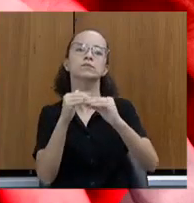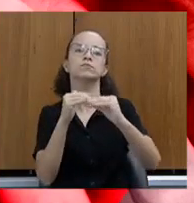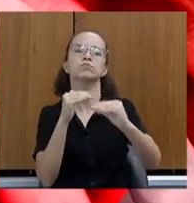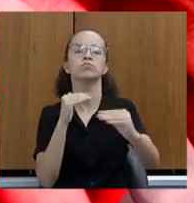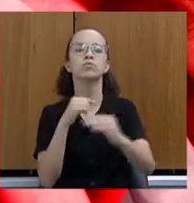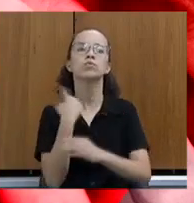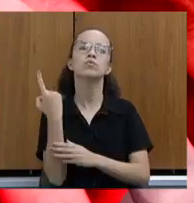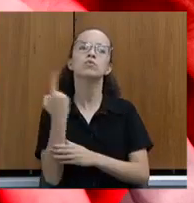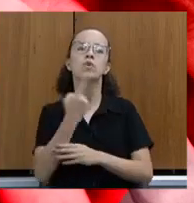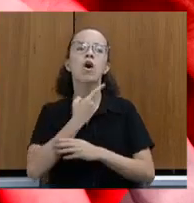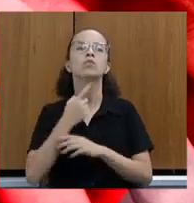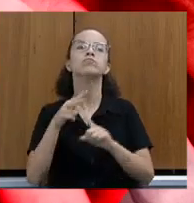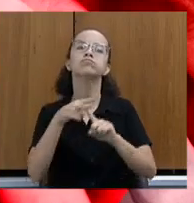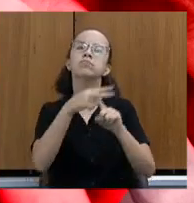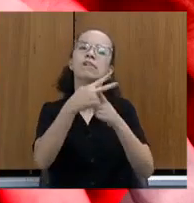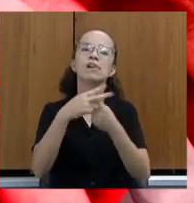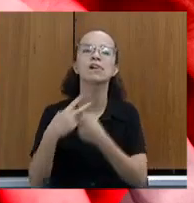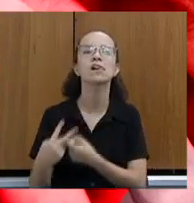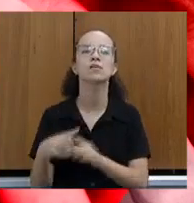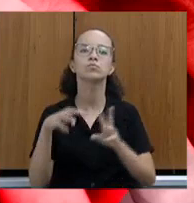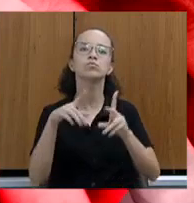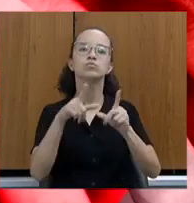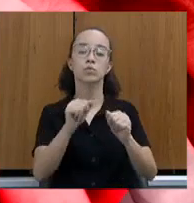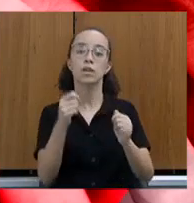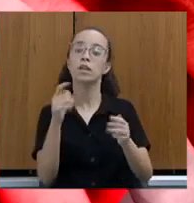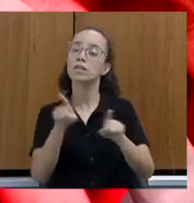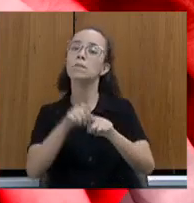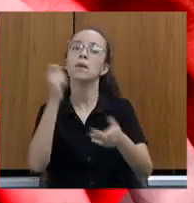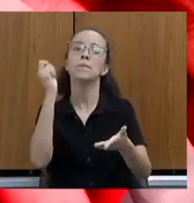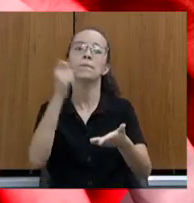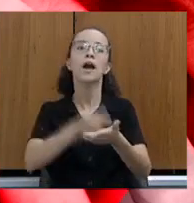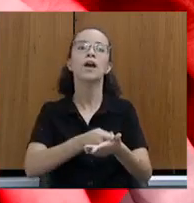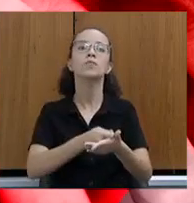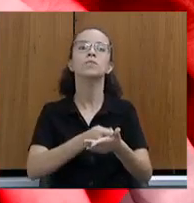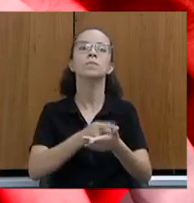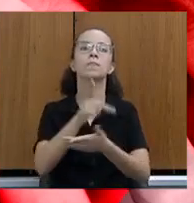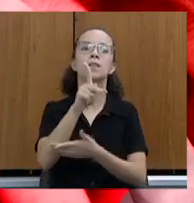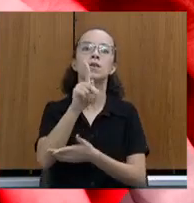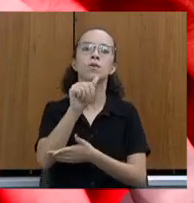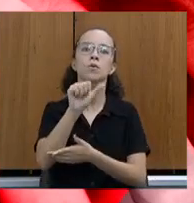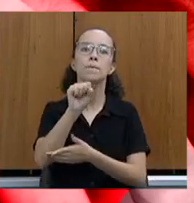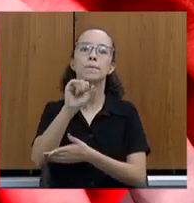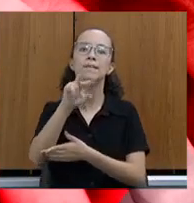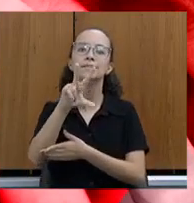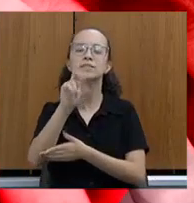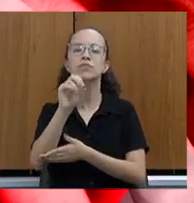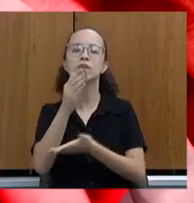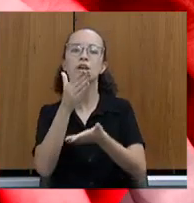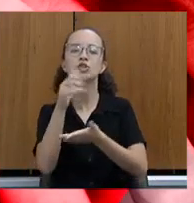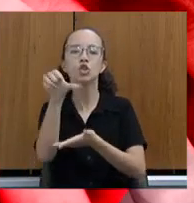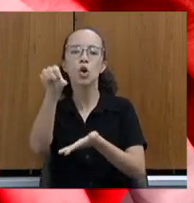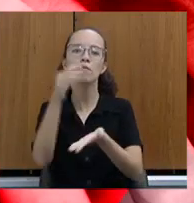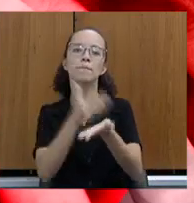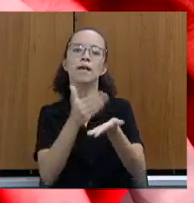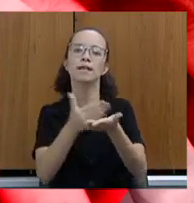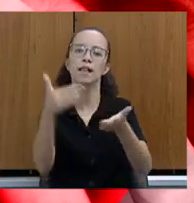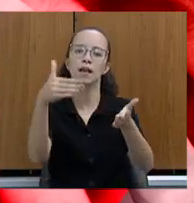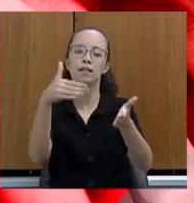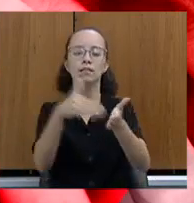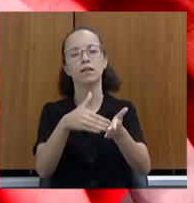fizemos todos esses repasses e ainda pagamos o passivo em nove parcelas até fevereiro.